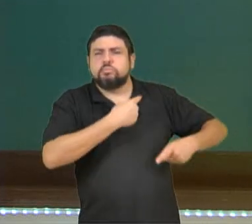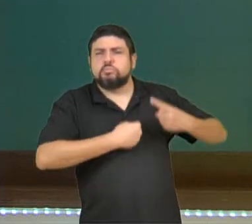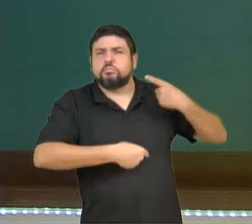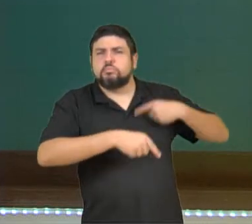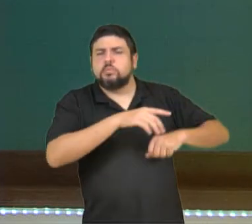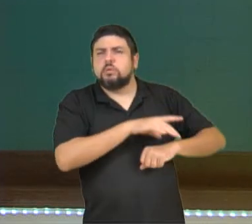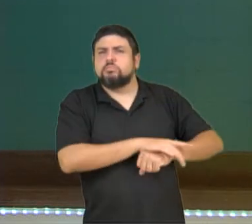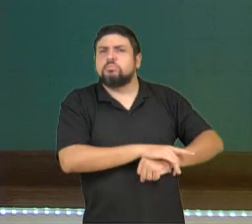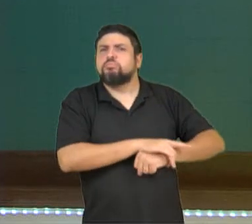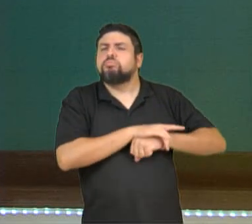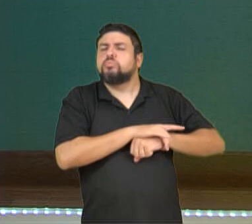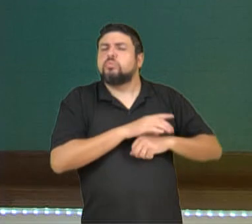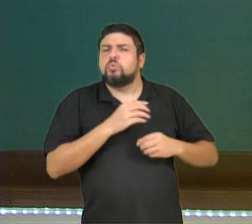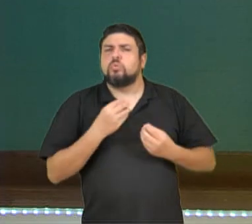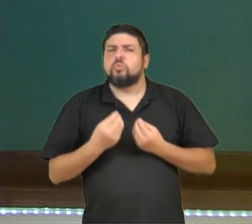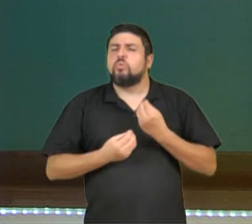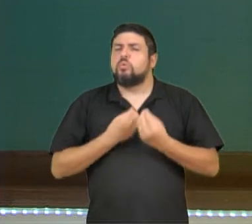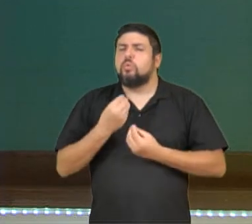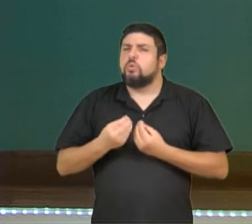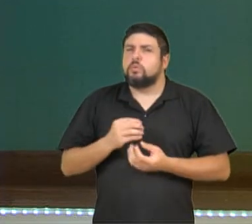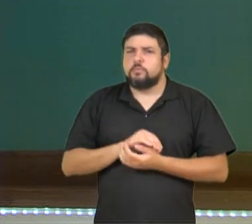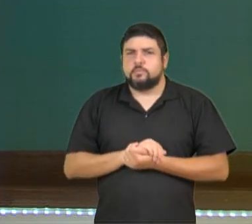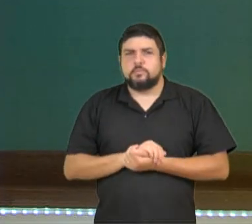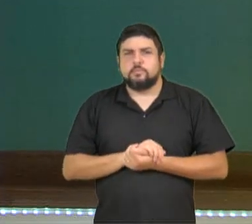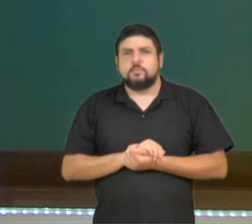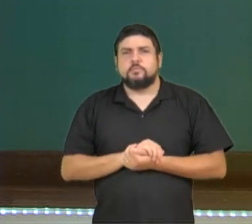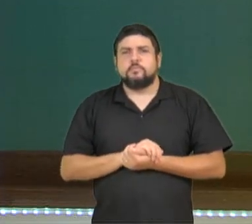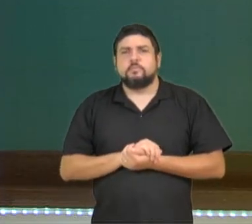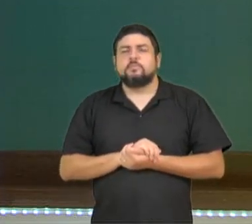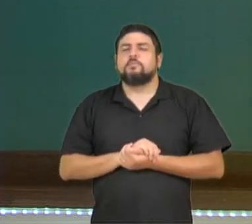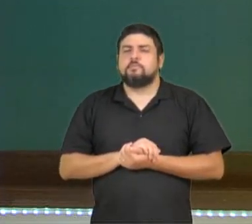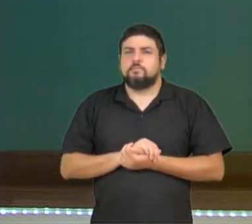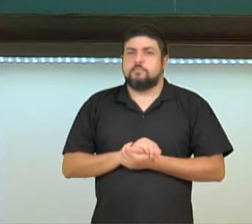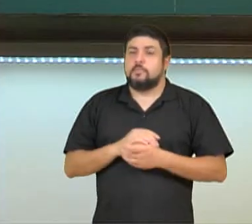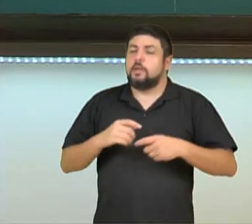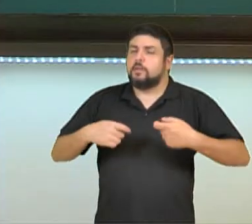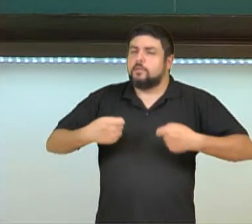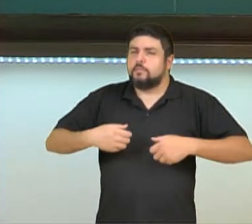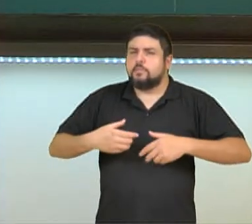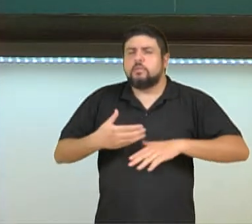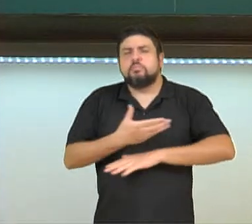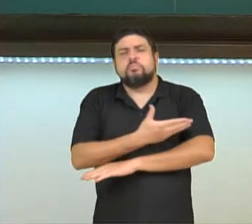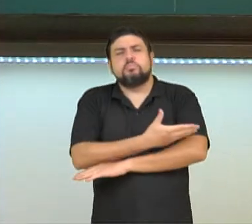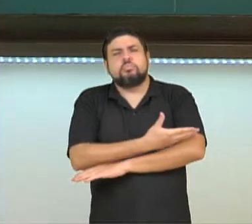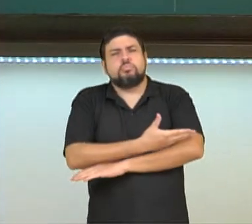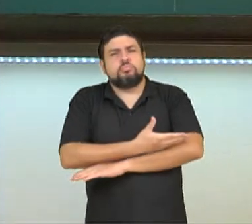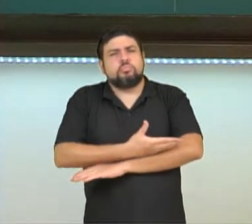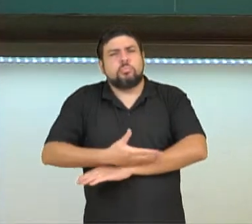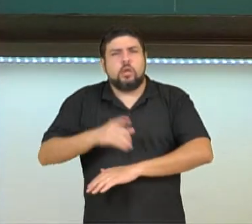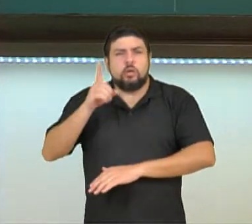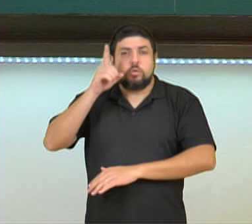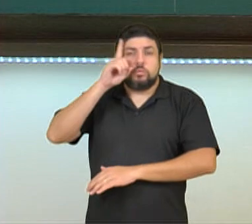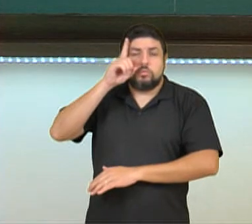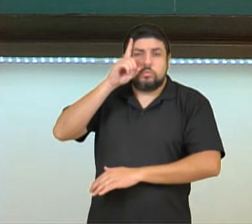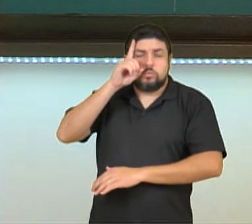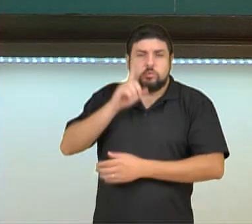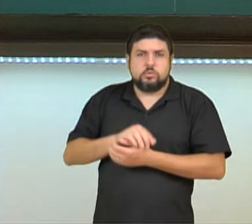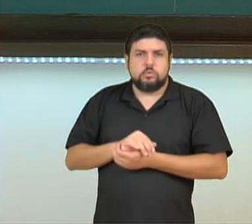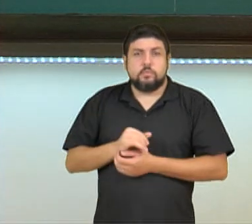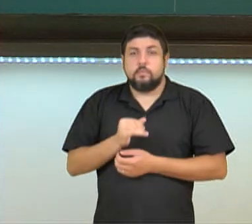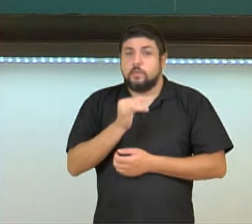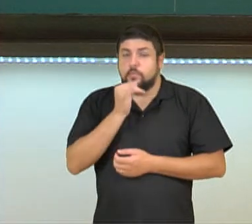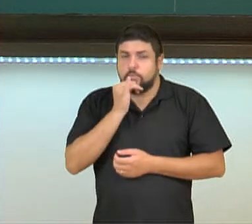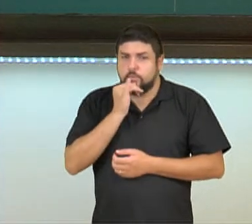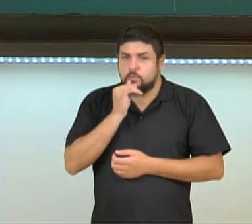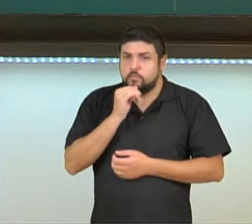aos nossos vasos sanguíneos, adotando pequenos hábitos no nosso dia a dia, como por exemplo, beber